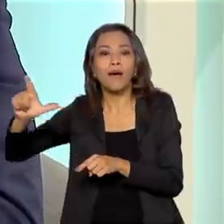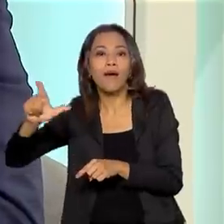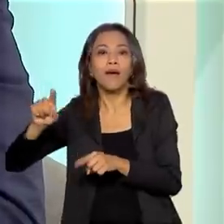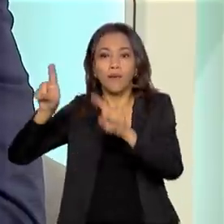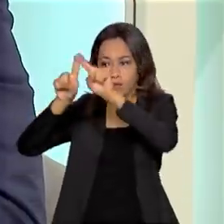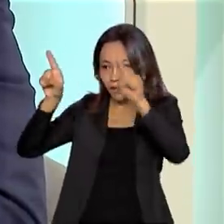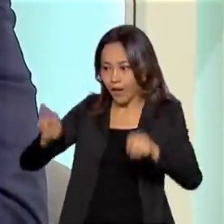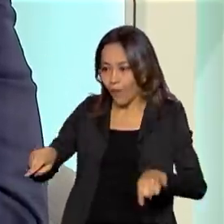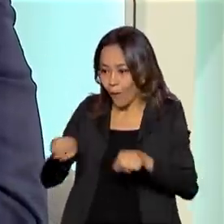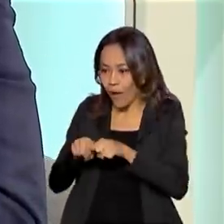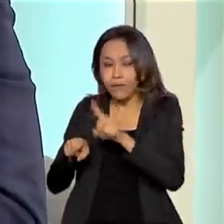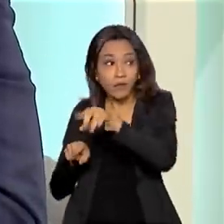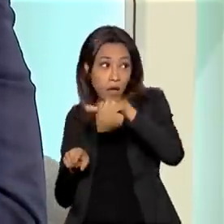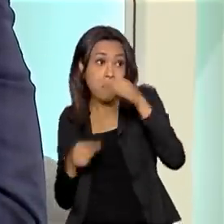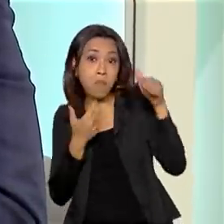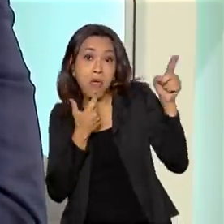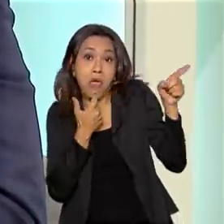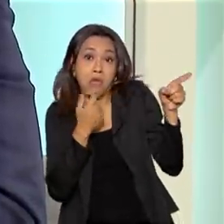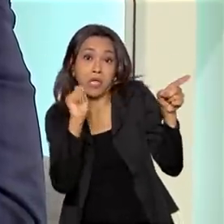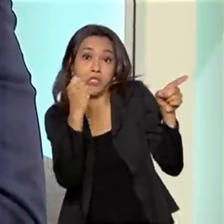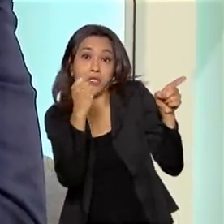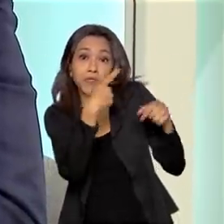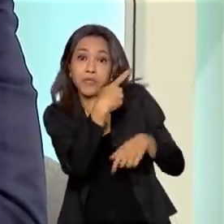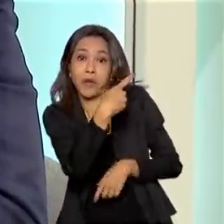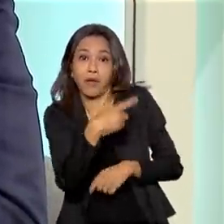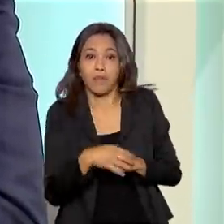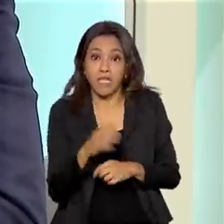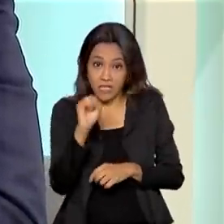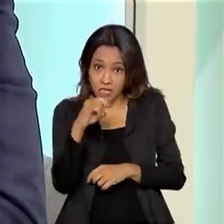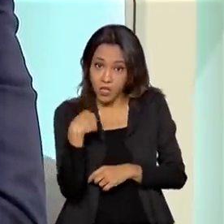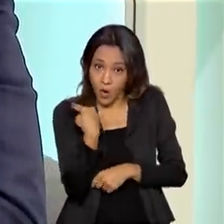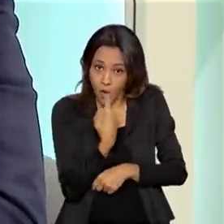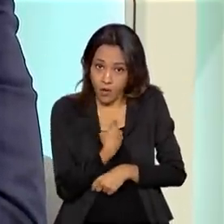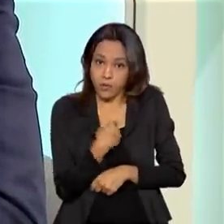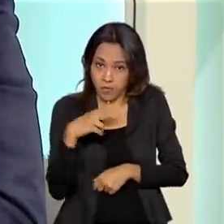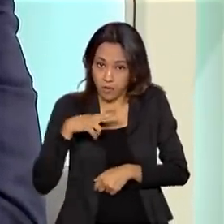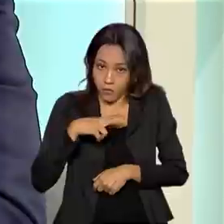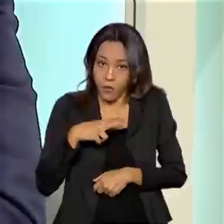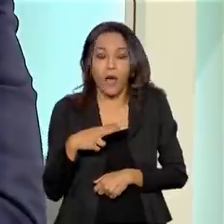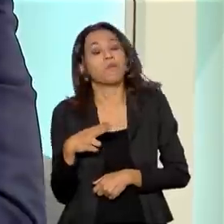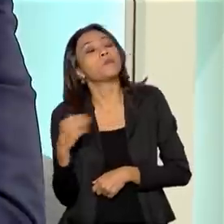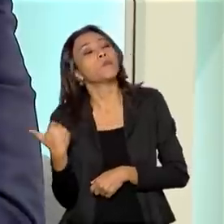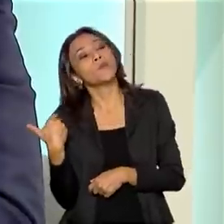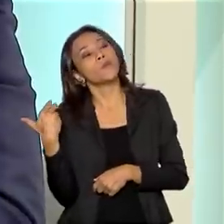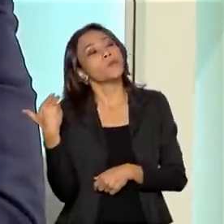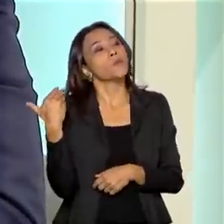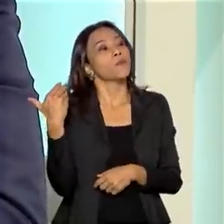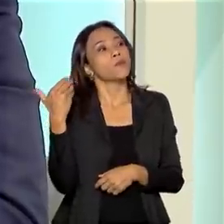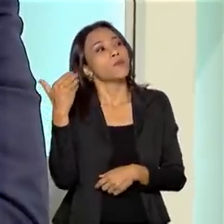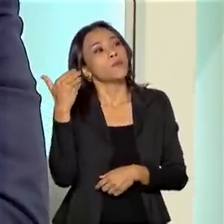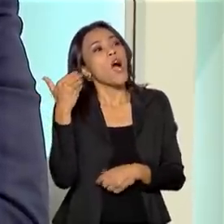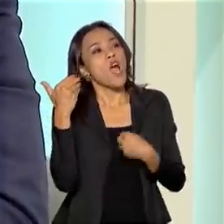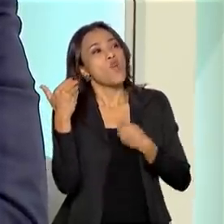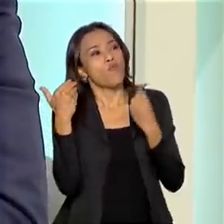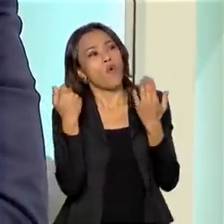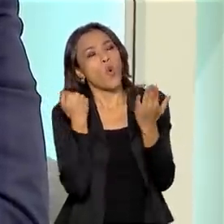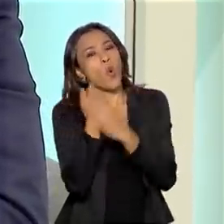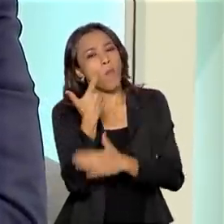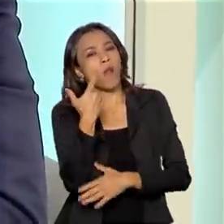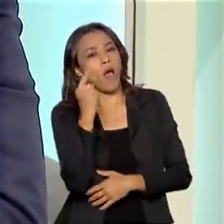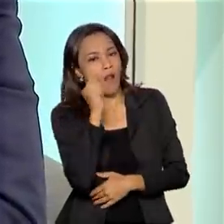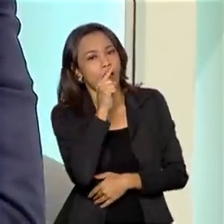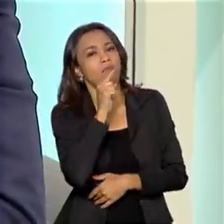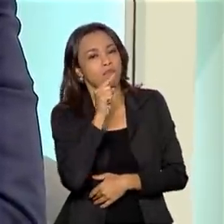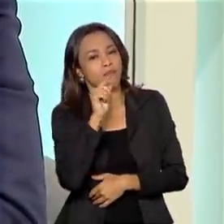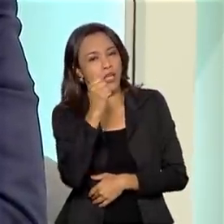na Argentina. Se qualquer um de nós fosse abastado o suficiente para fazer o seguinte gesto, eu vou à Argentina,